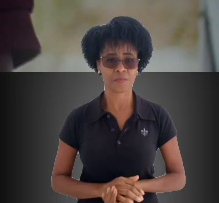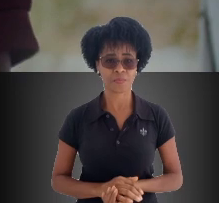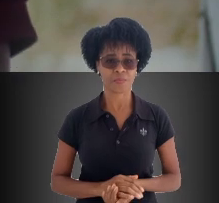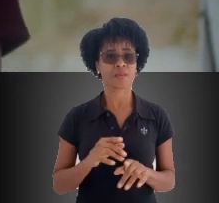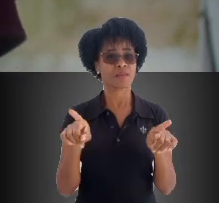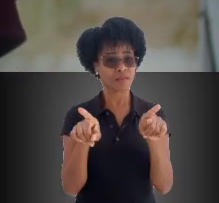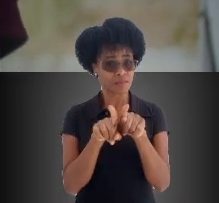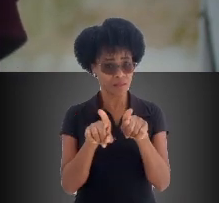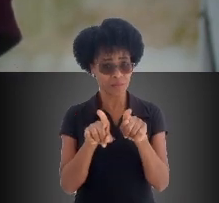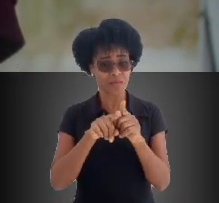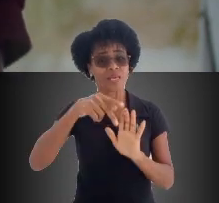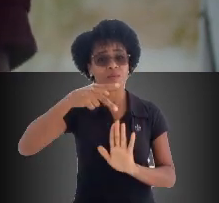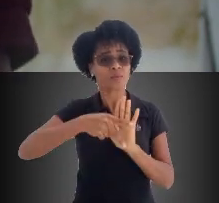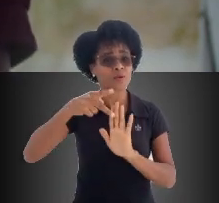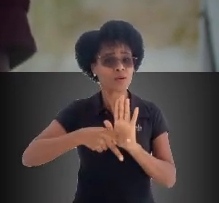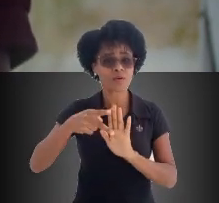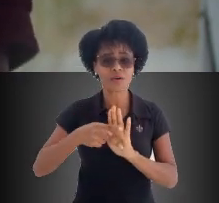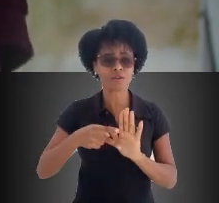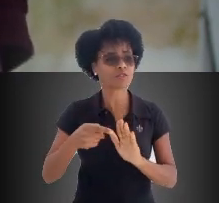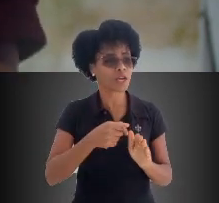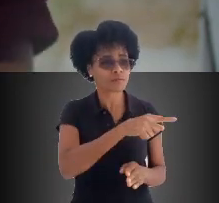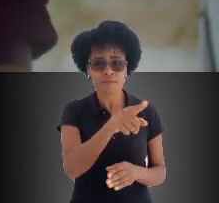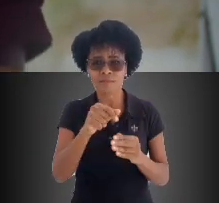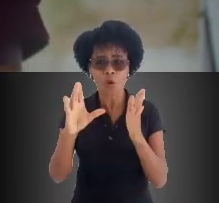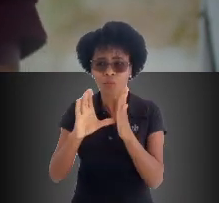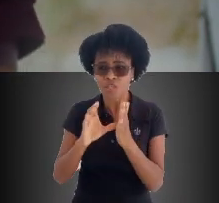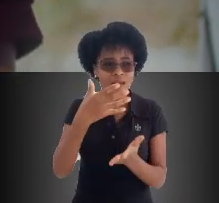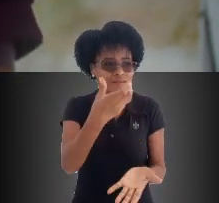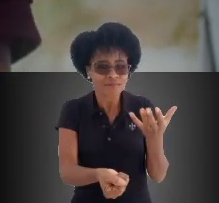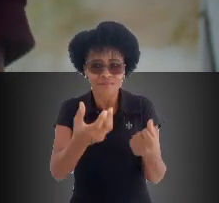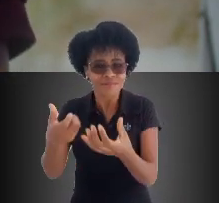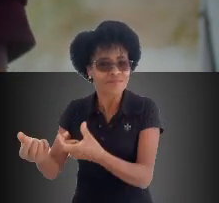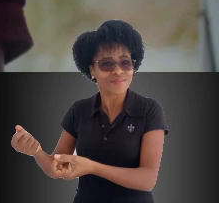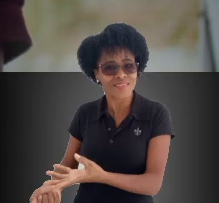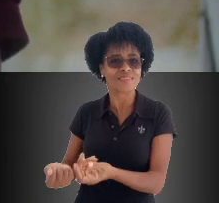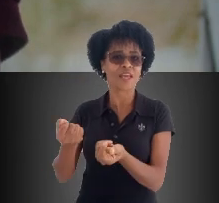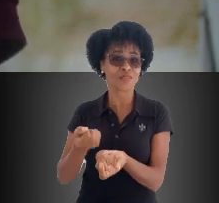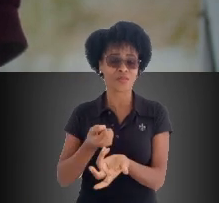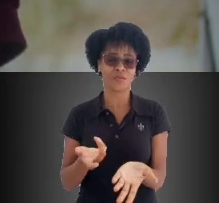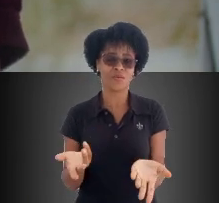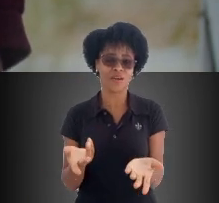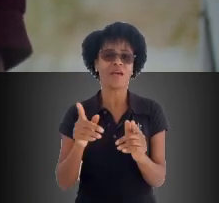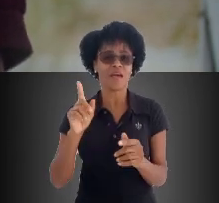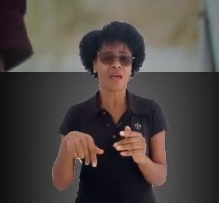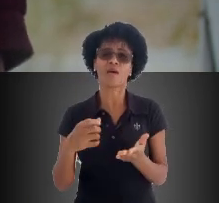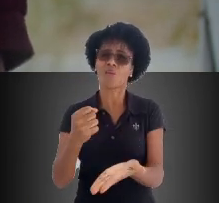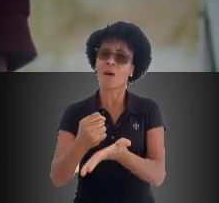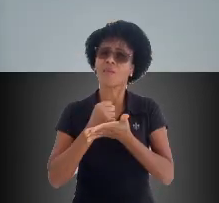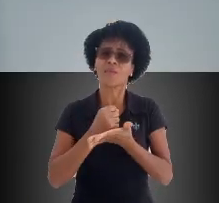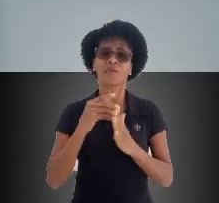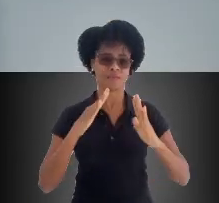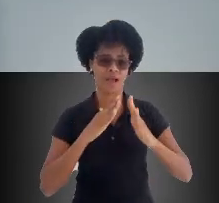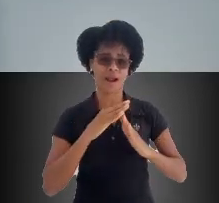A recepção do projeto foi muito bem aceita pela comunidade, especialmente por conta do apoio da Casa